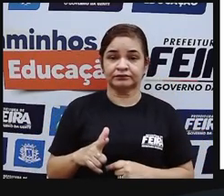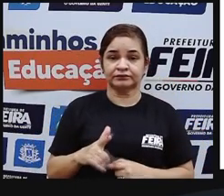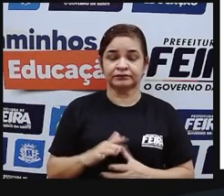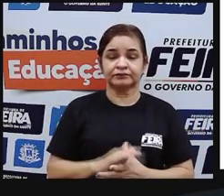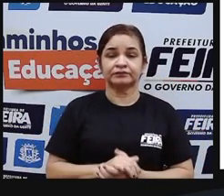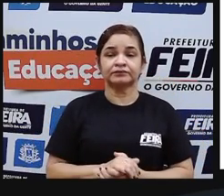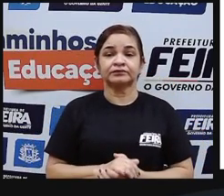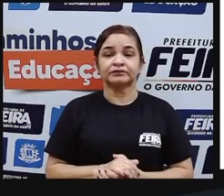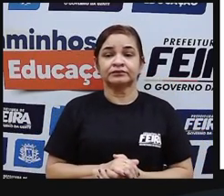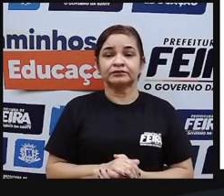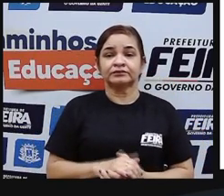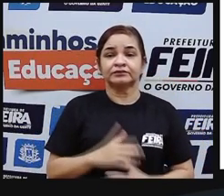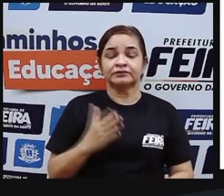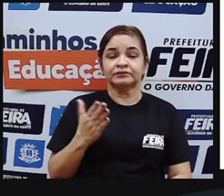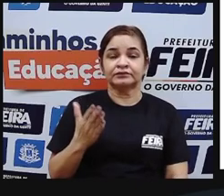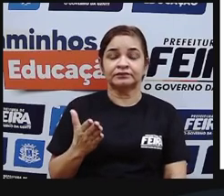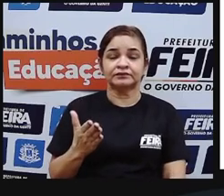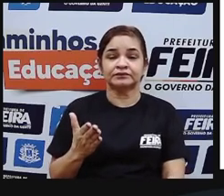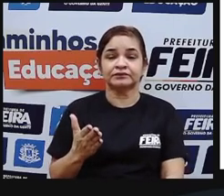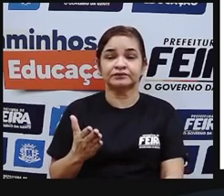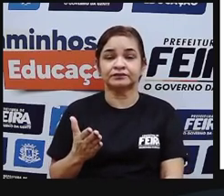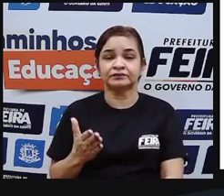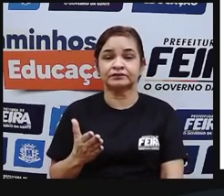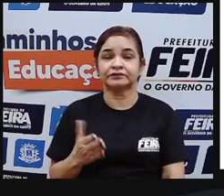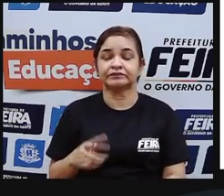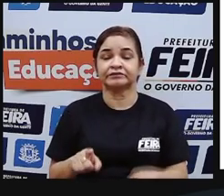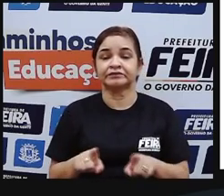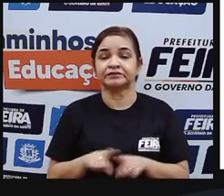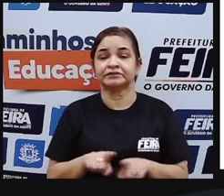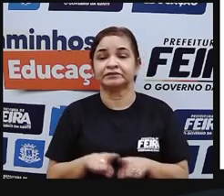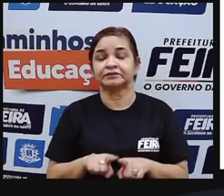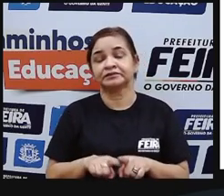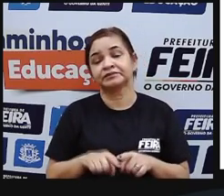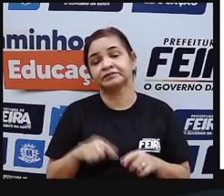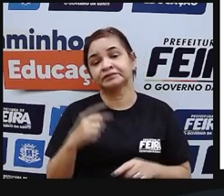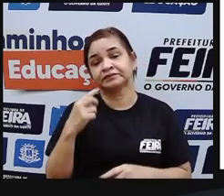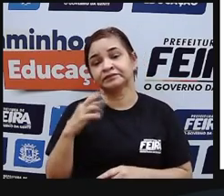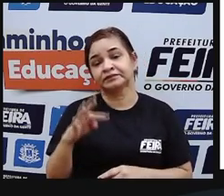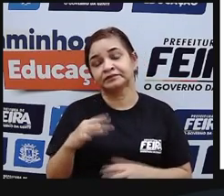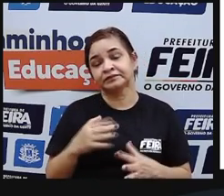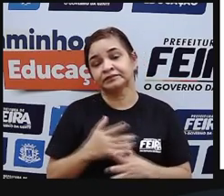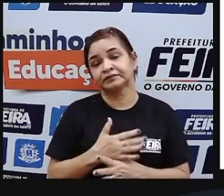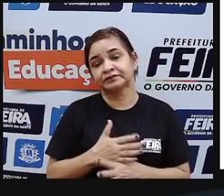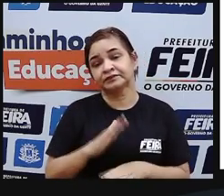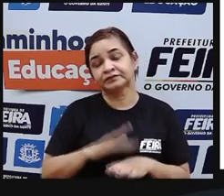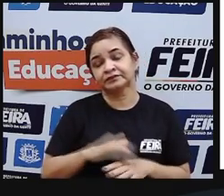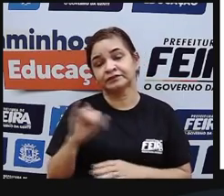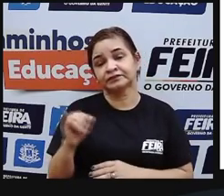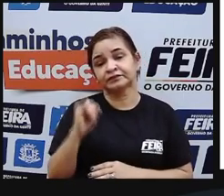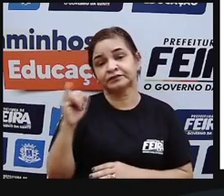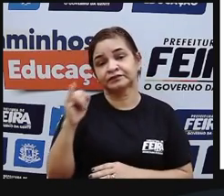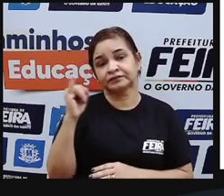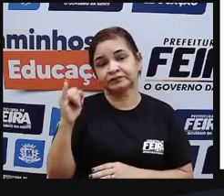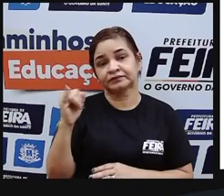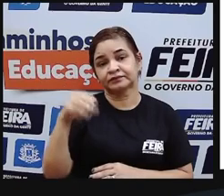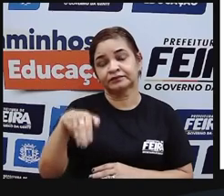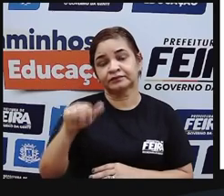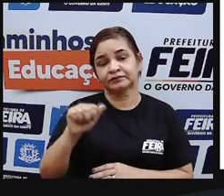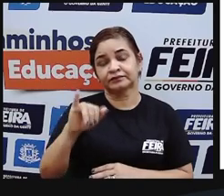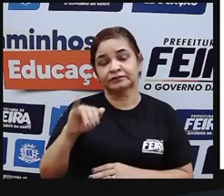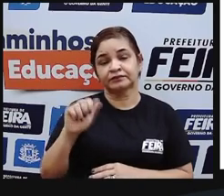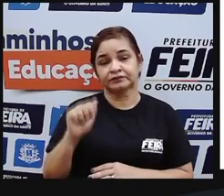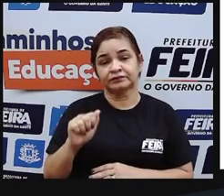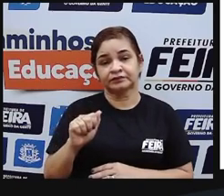então aí tem as ruínas das pirâmides maias nas cidades mais importantes dos maias que já tinha